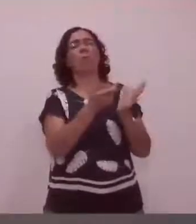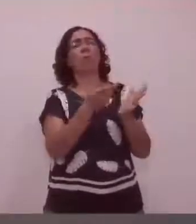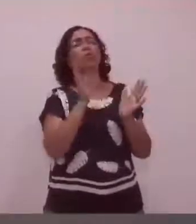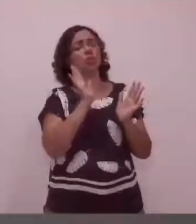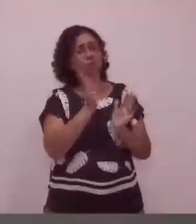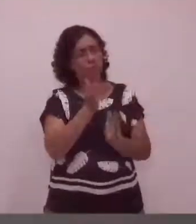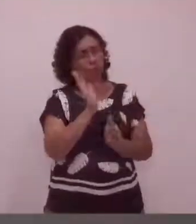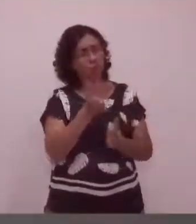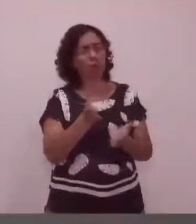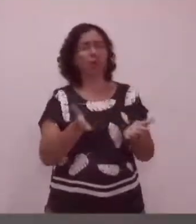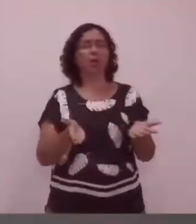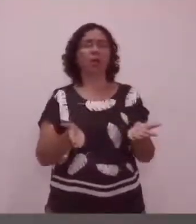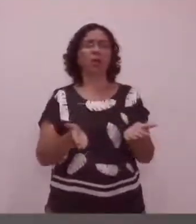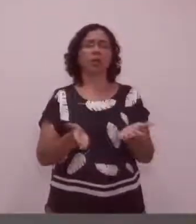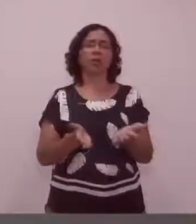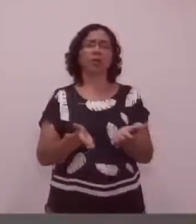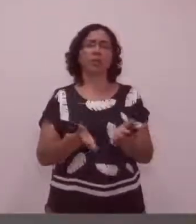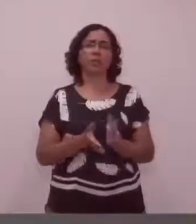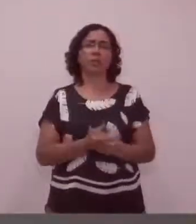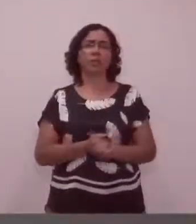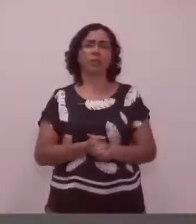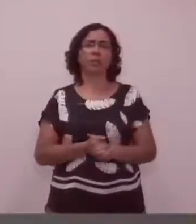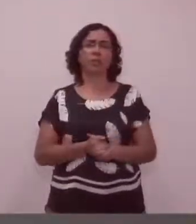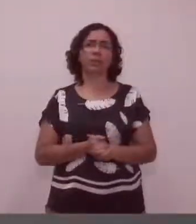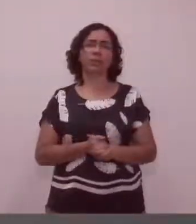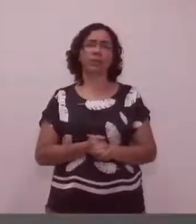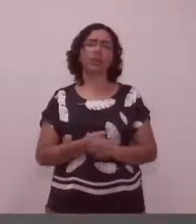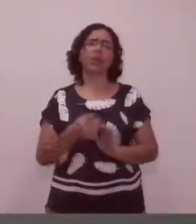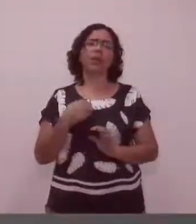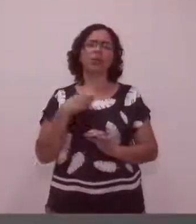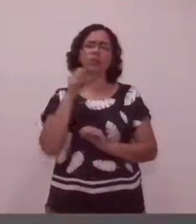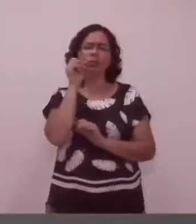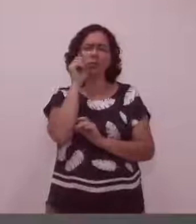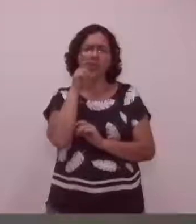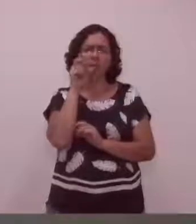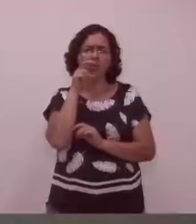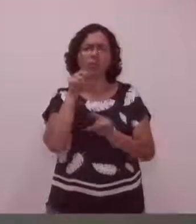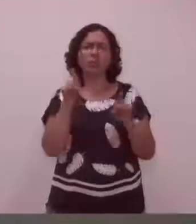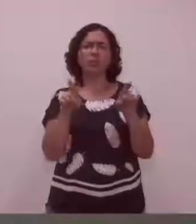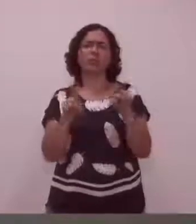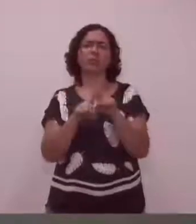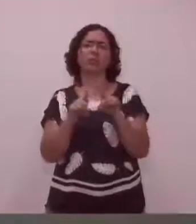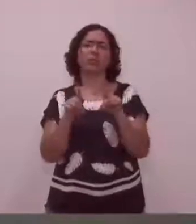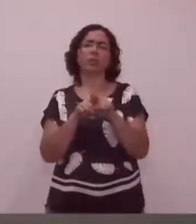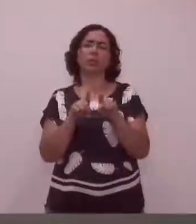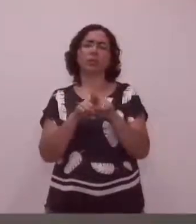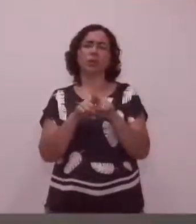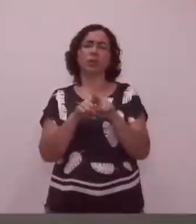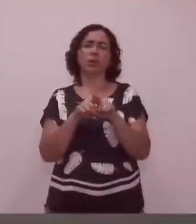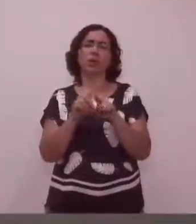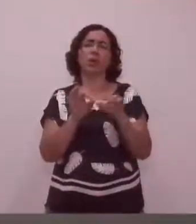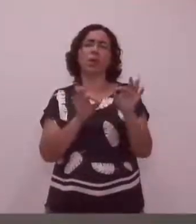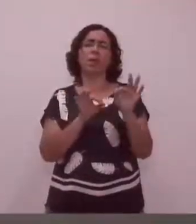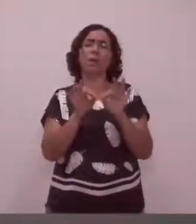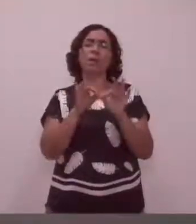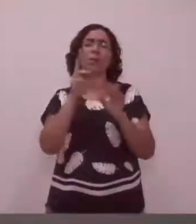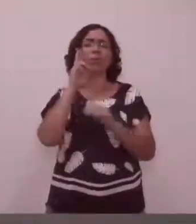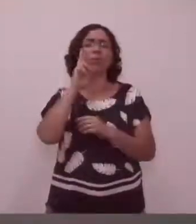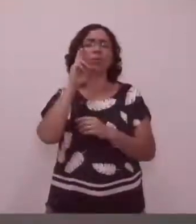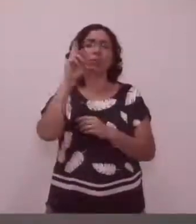Eu tenho acompanhado também o plano diretor,